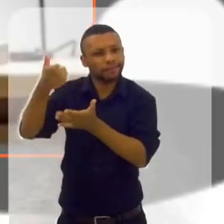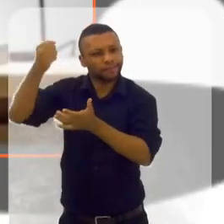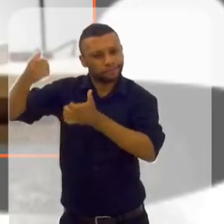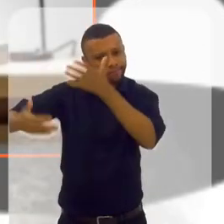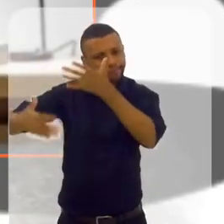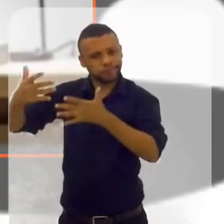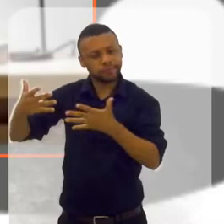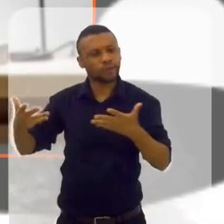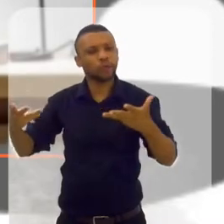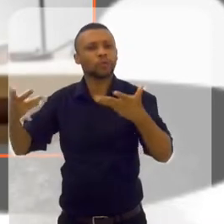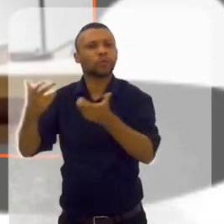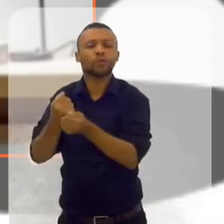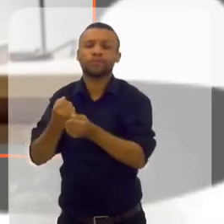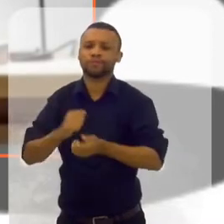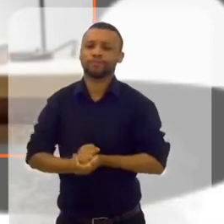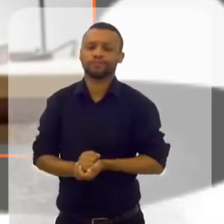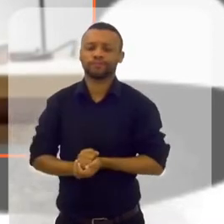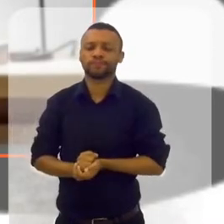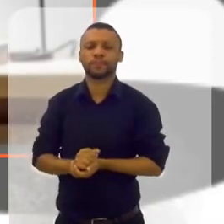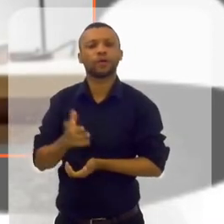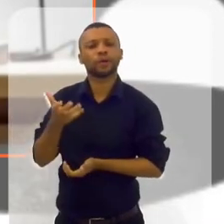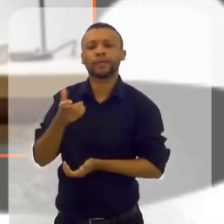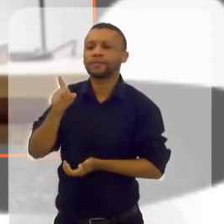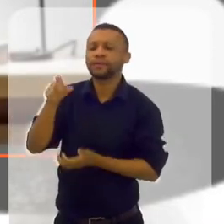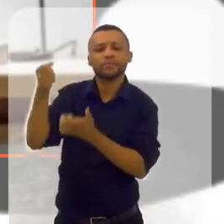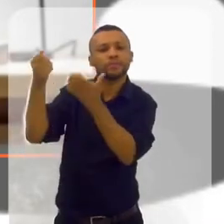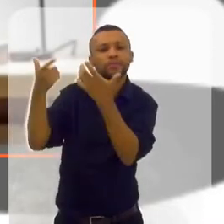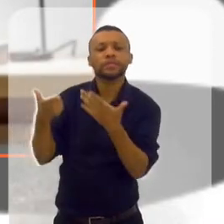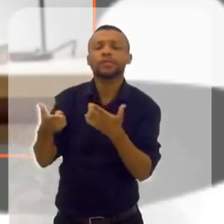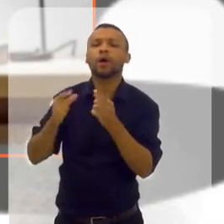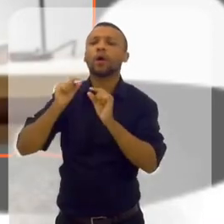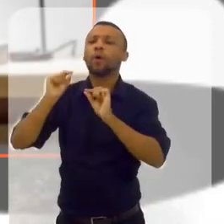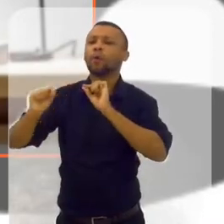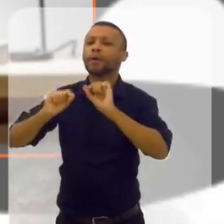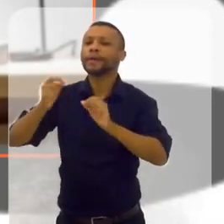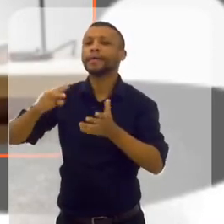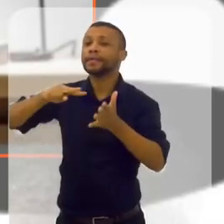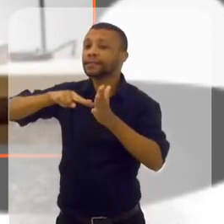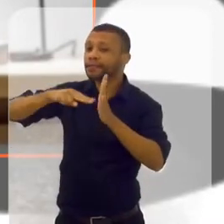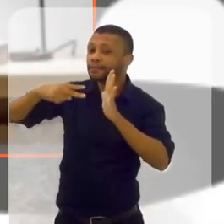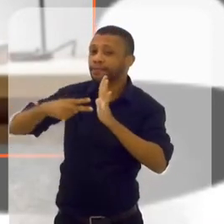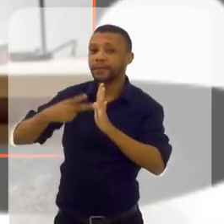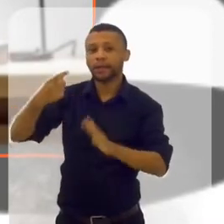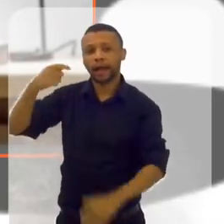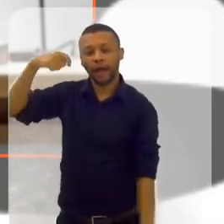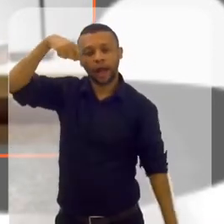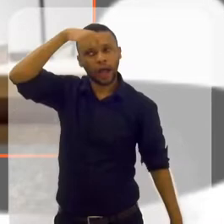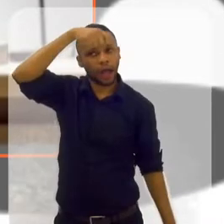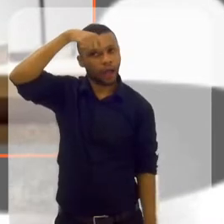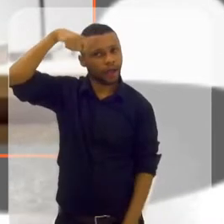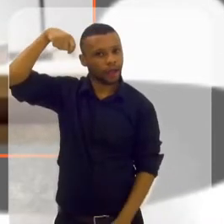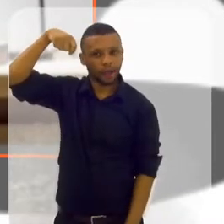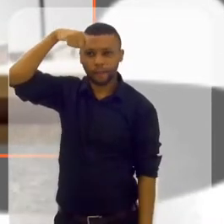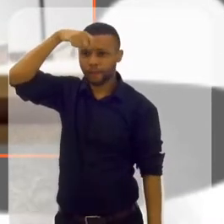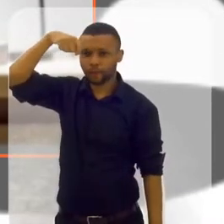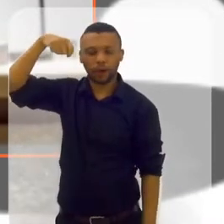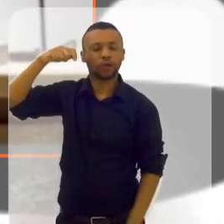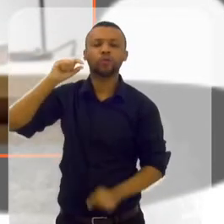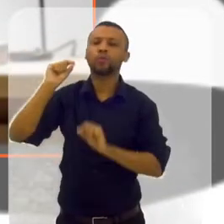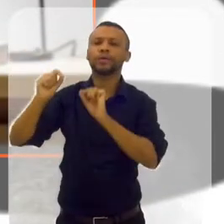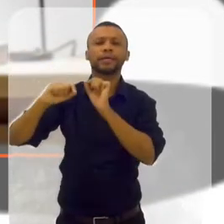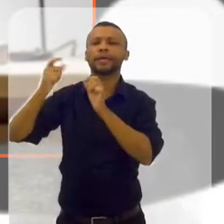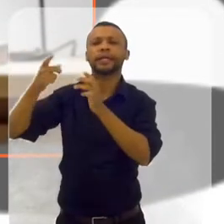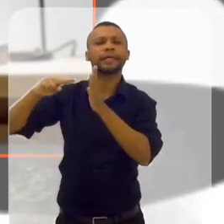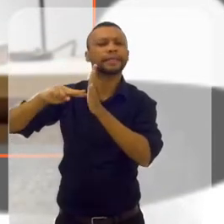essa introdução extraordinária. Eu queria que você nos dissesse exatamente o que é a hipnose, no que ela consiste. Porque